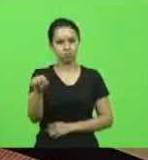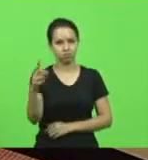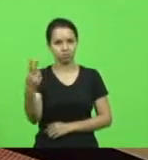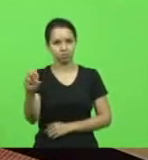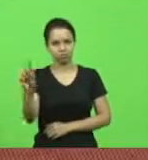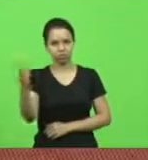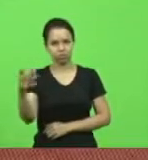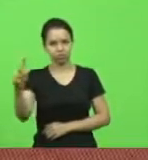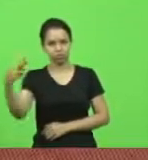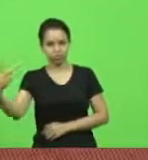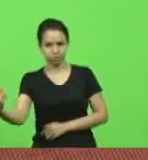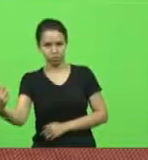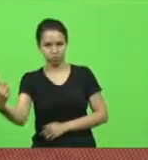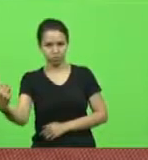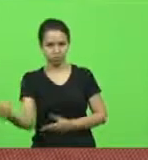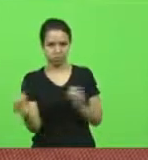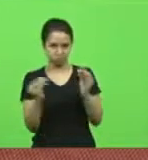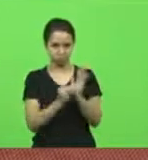-pauta.